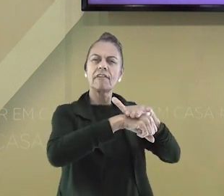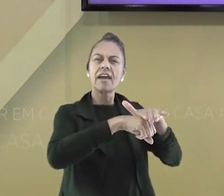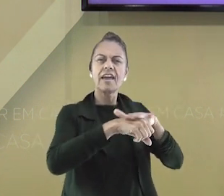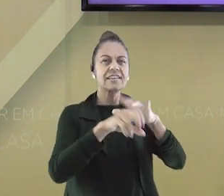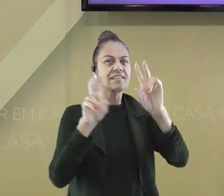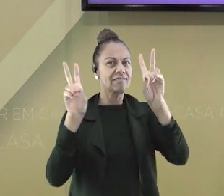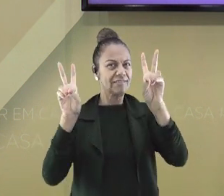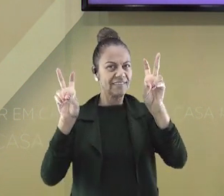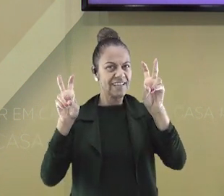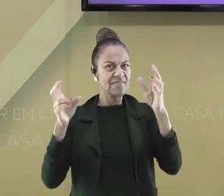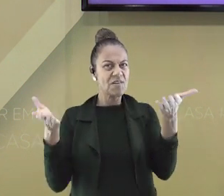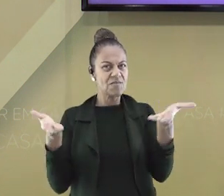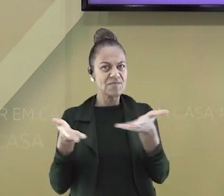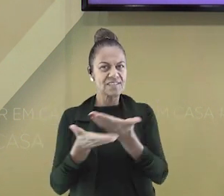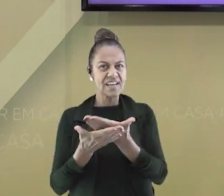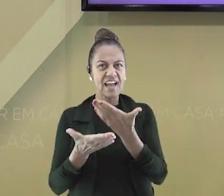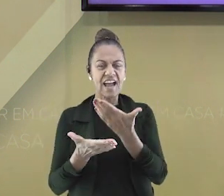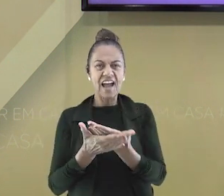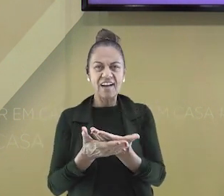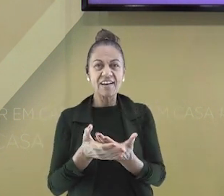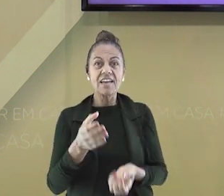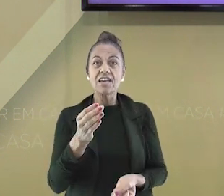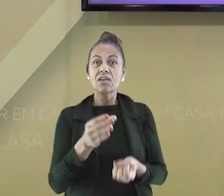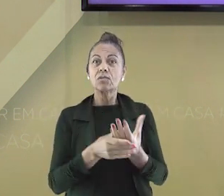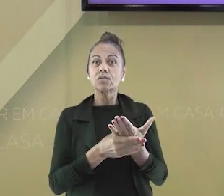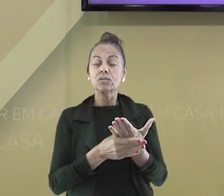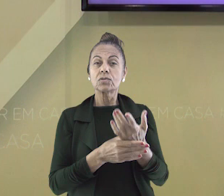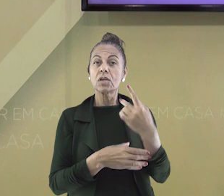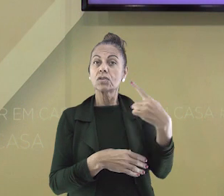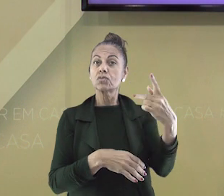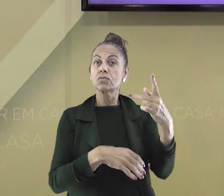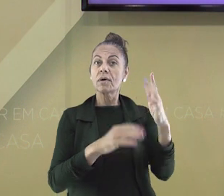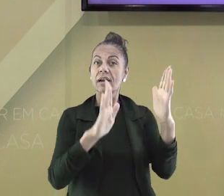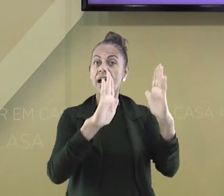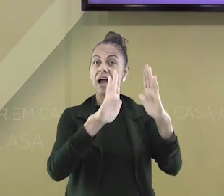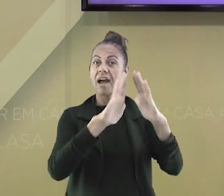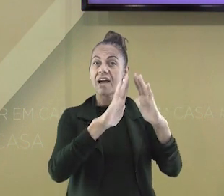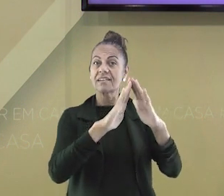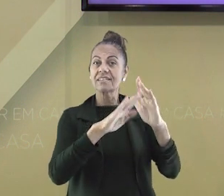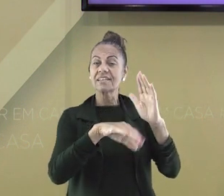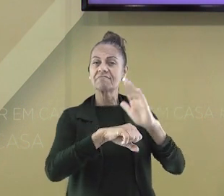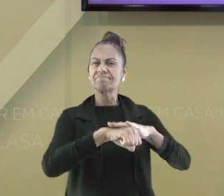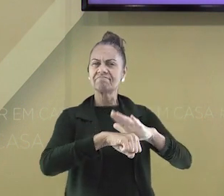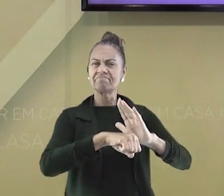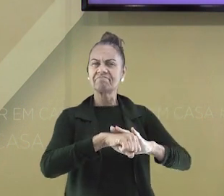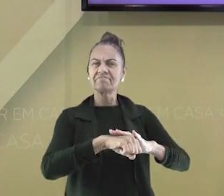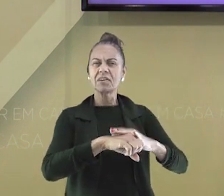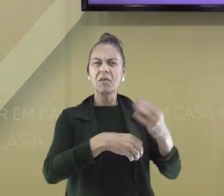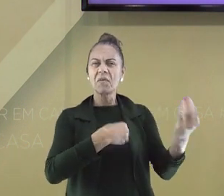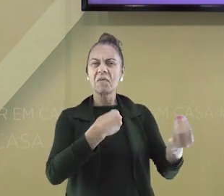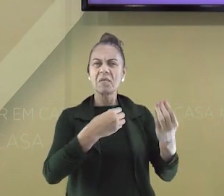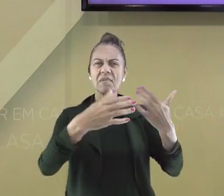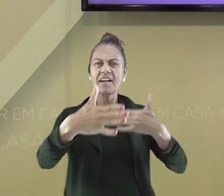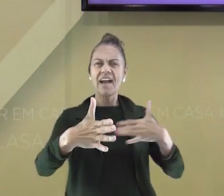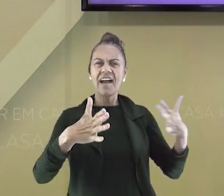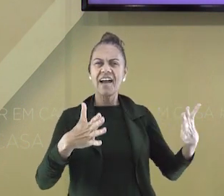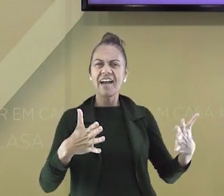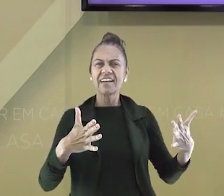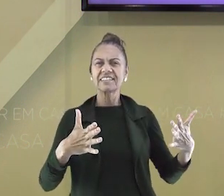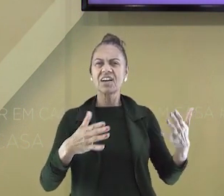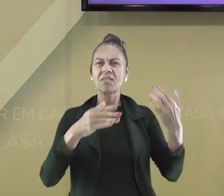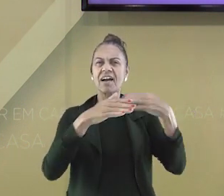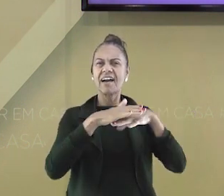converse com ela sobre o tema trabalhado em nossa aula e construa em sua casa a sua caixa de recordação.